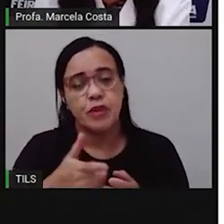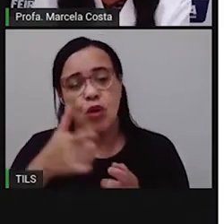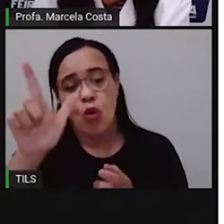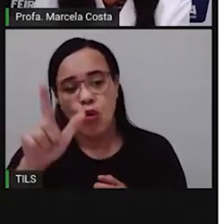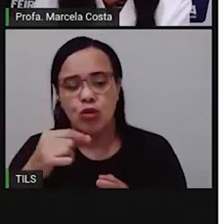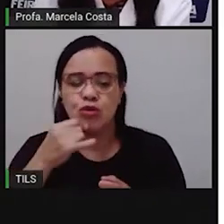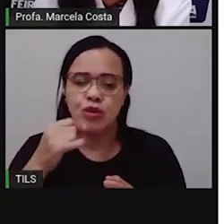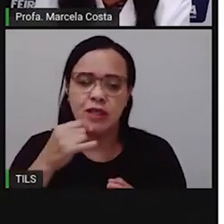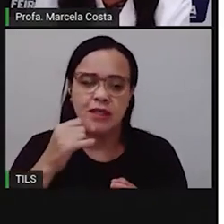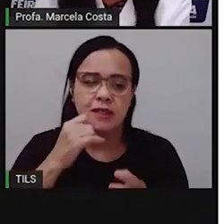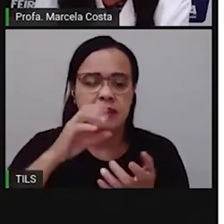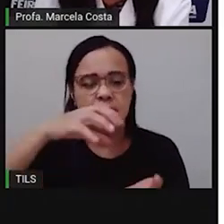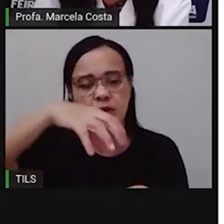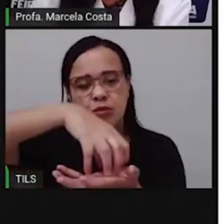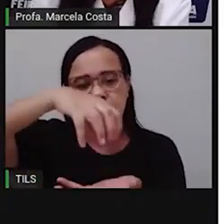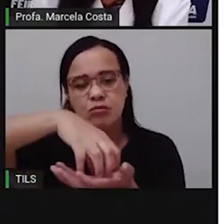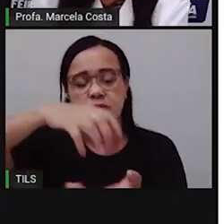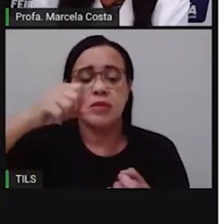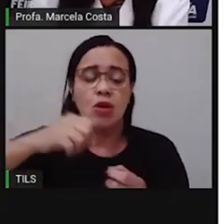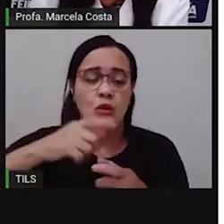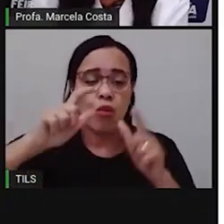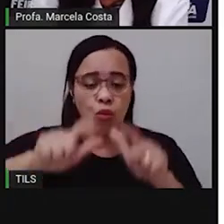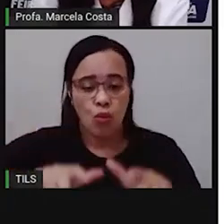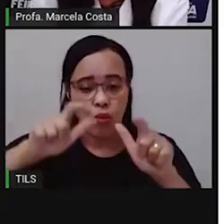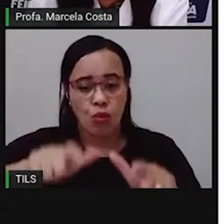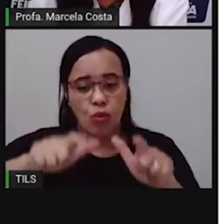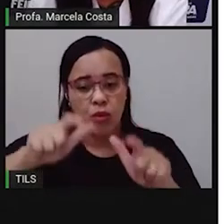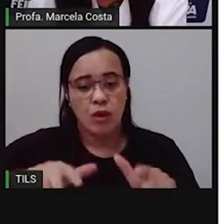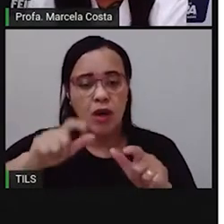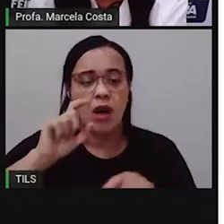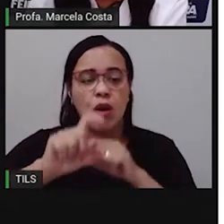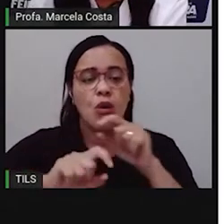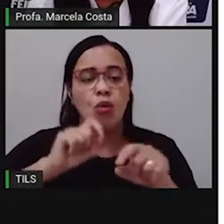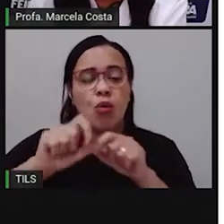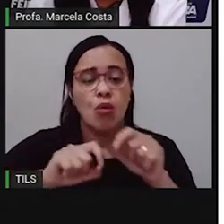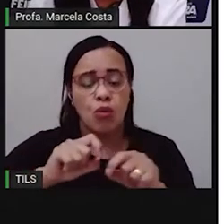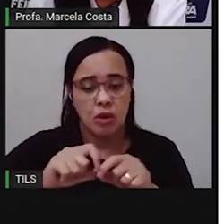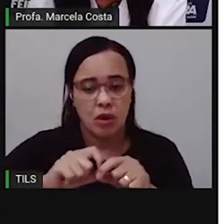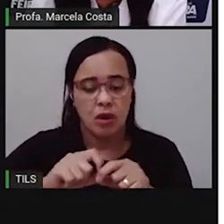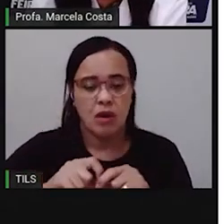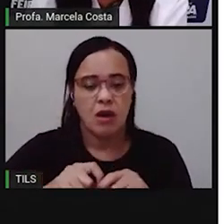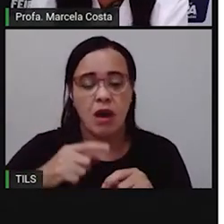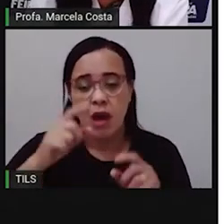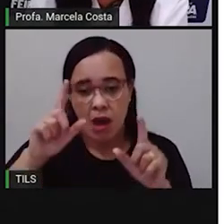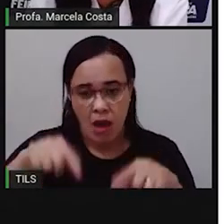classificar como um ambiente de convivência, é o Museu Regional de Arte.